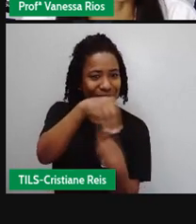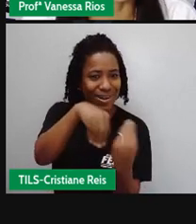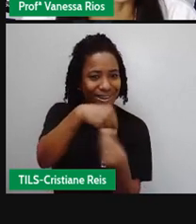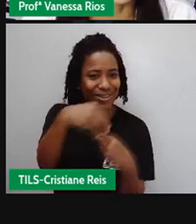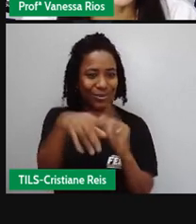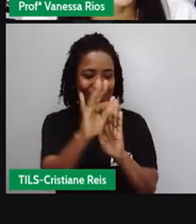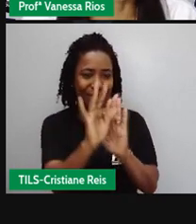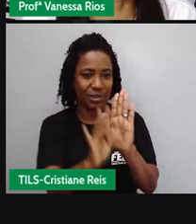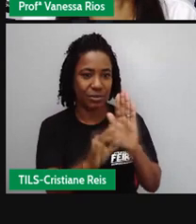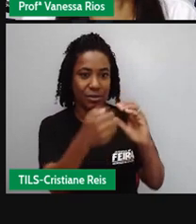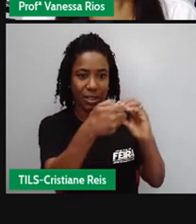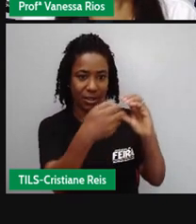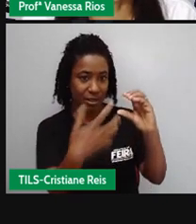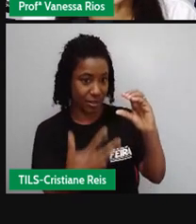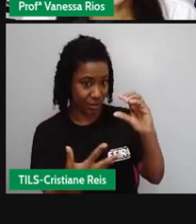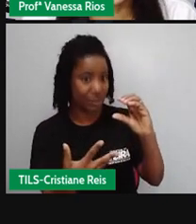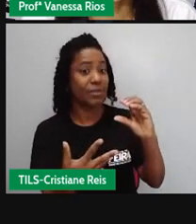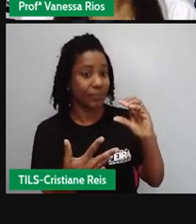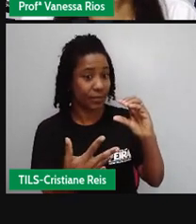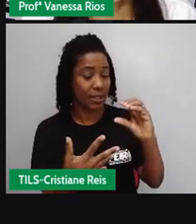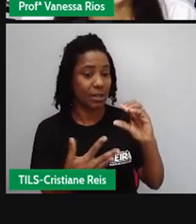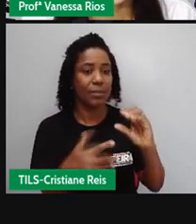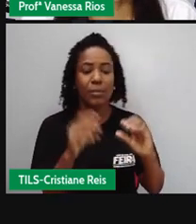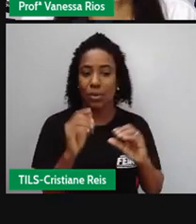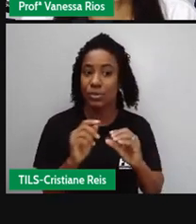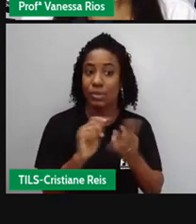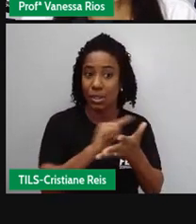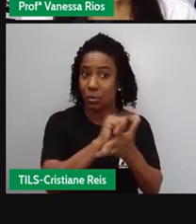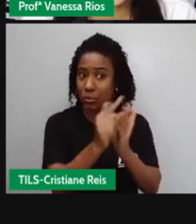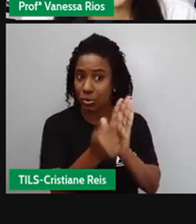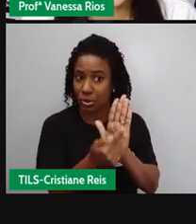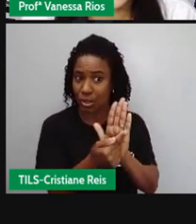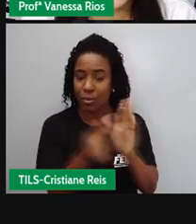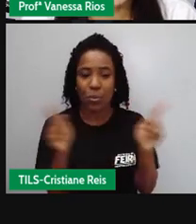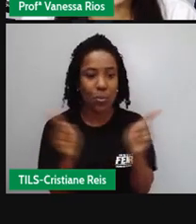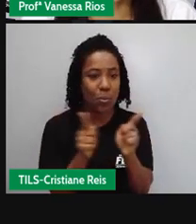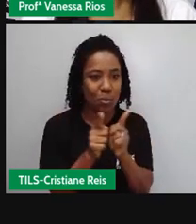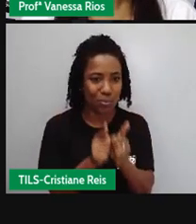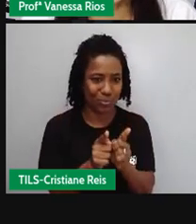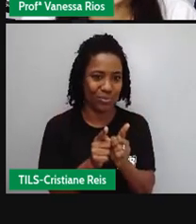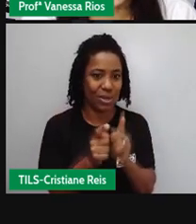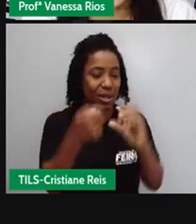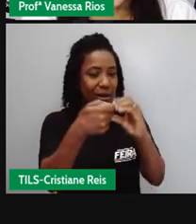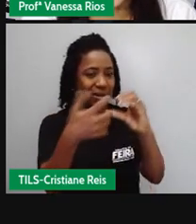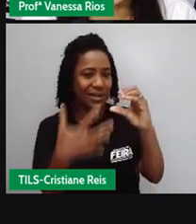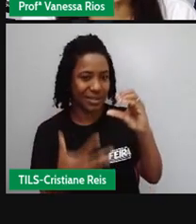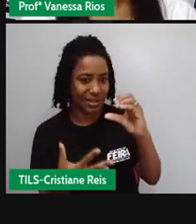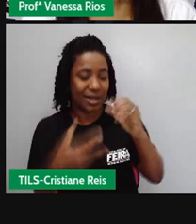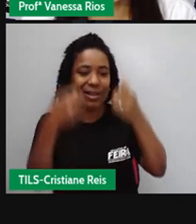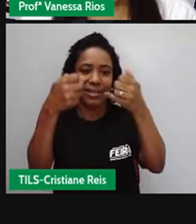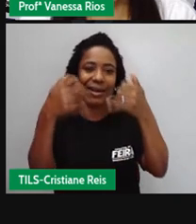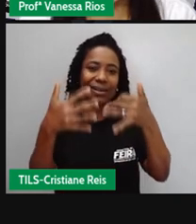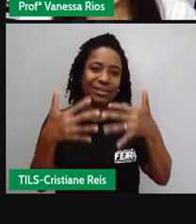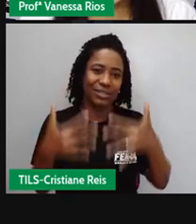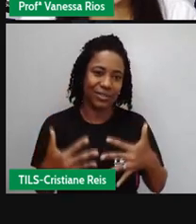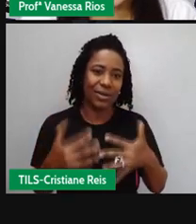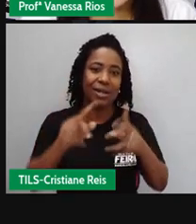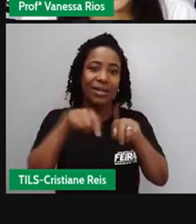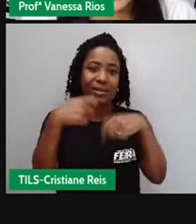Assim, é um gênero curto, com características narrativas, descritivas e